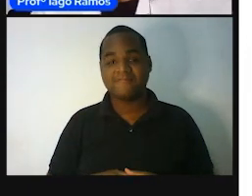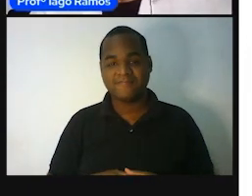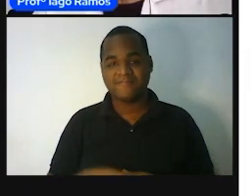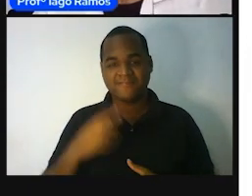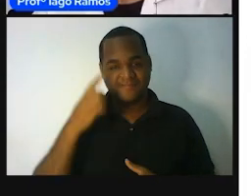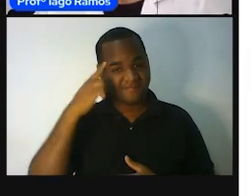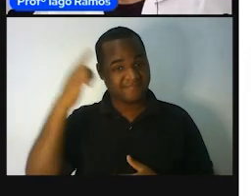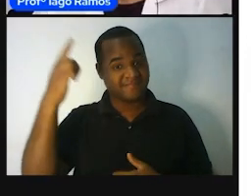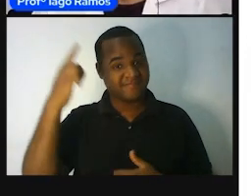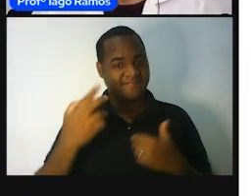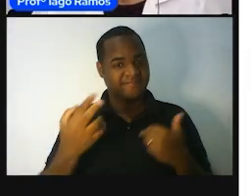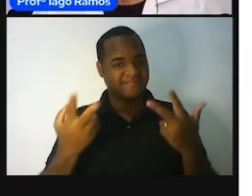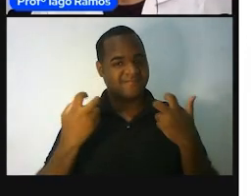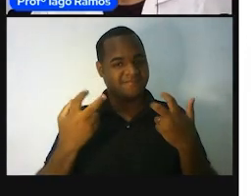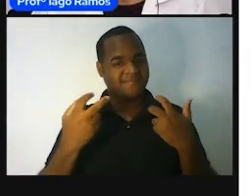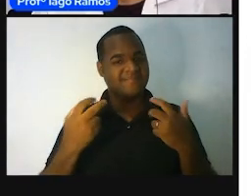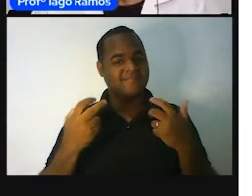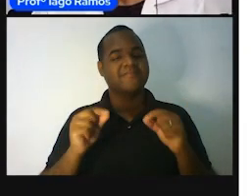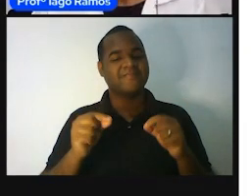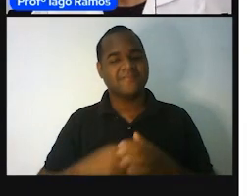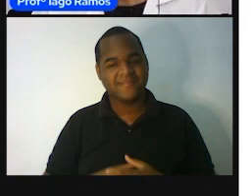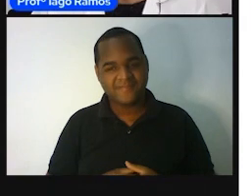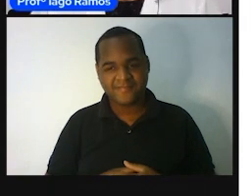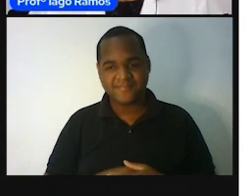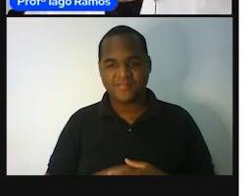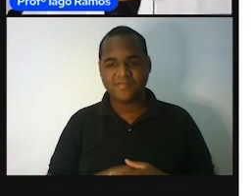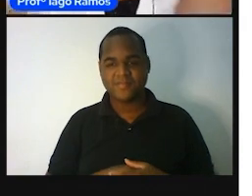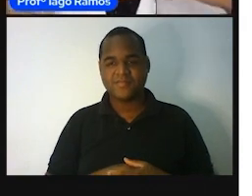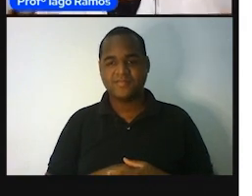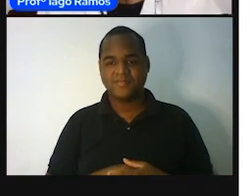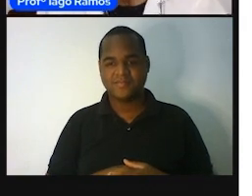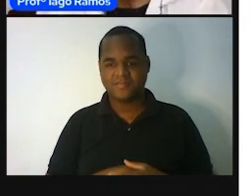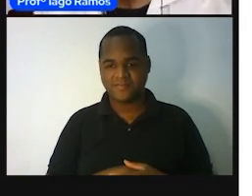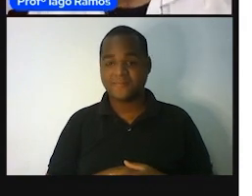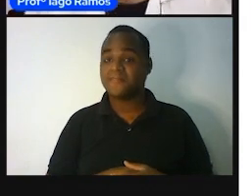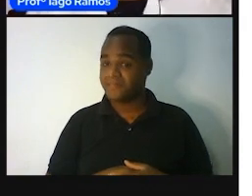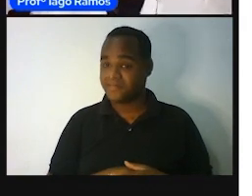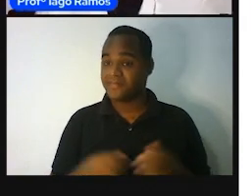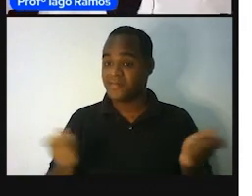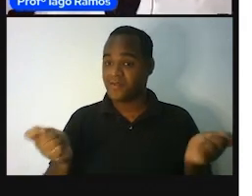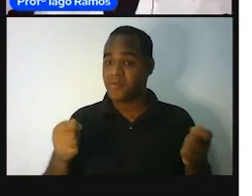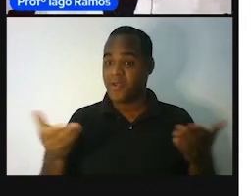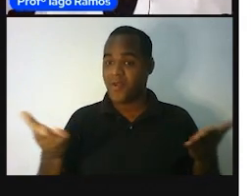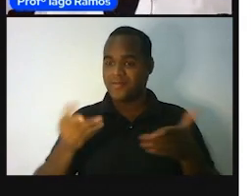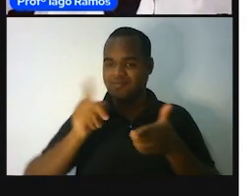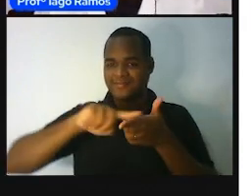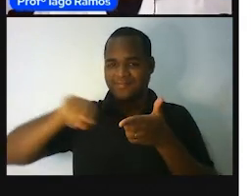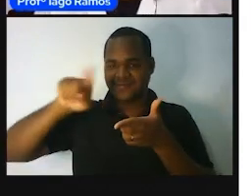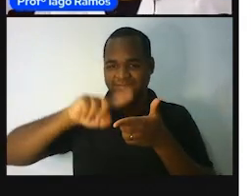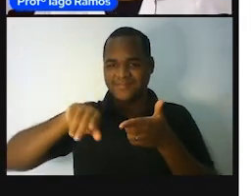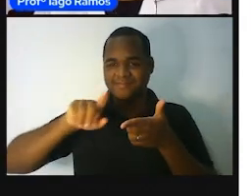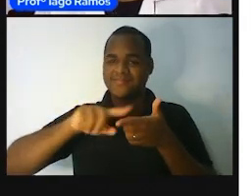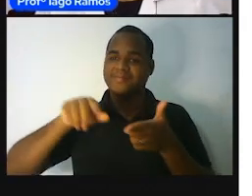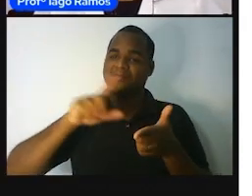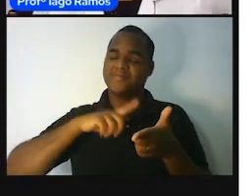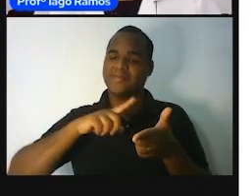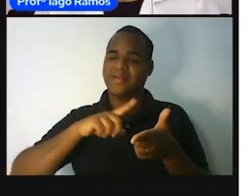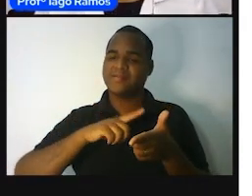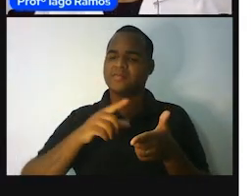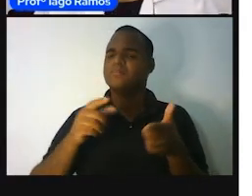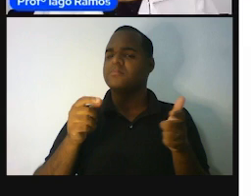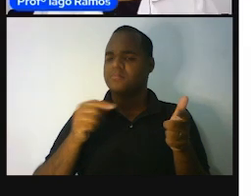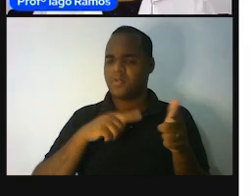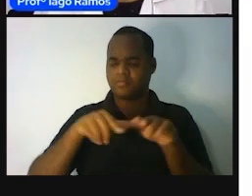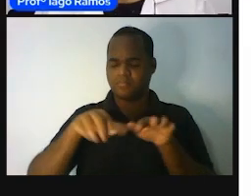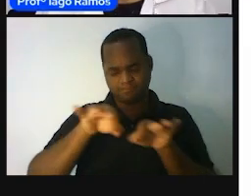todo o homem tem que estar, tá bom? E por conta de que esse problema tinha, as pessoas não se ficaram tão